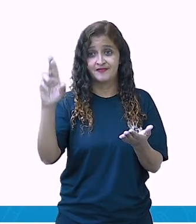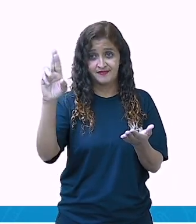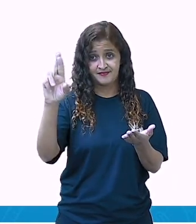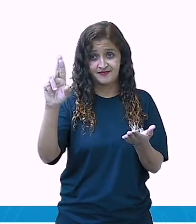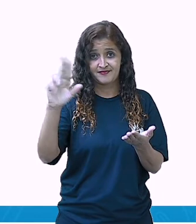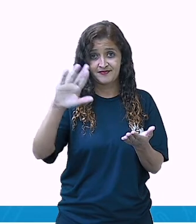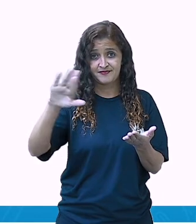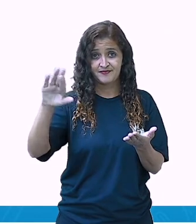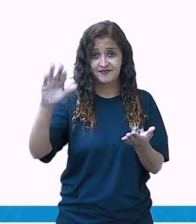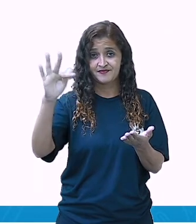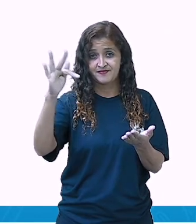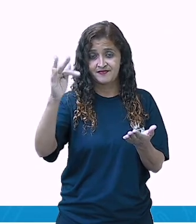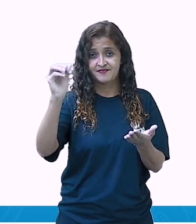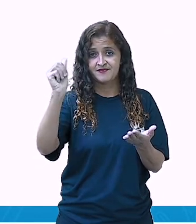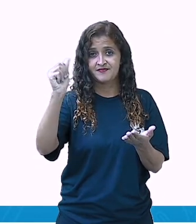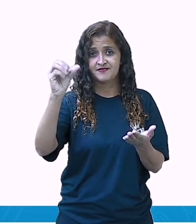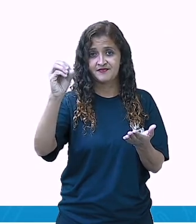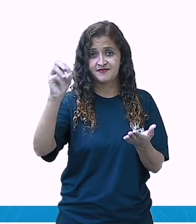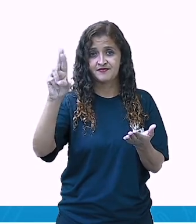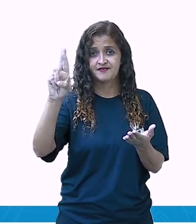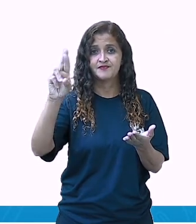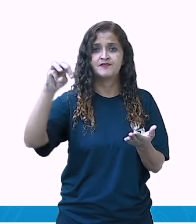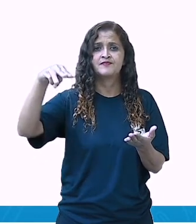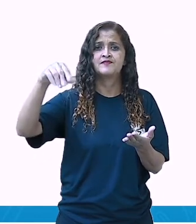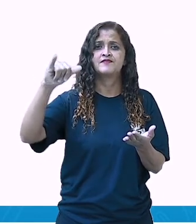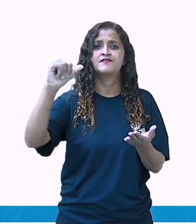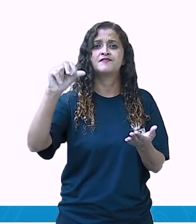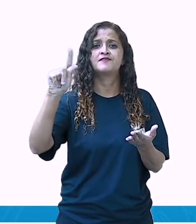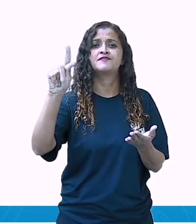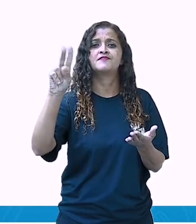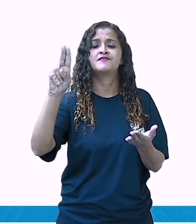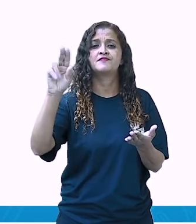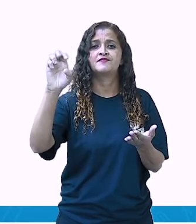Formigueiro. Que palavra que rima com formigueiro?